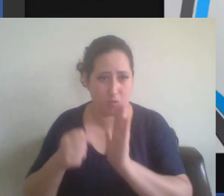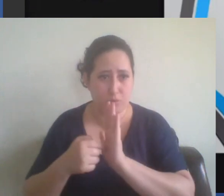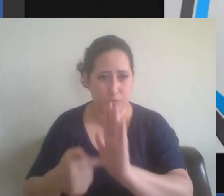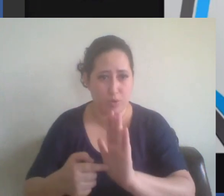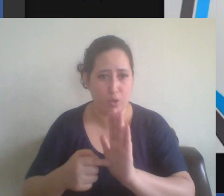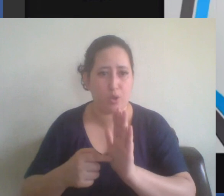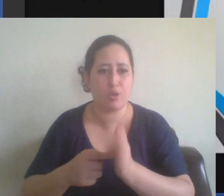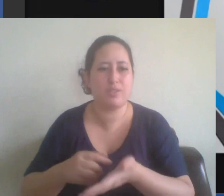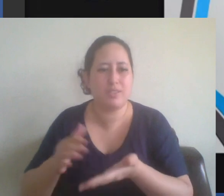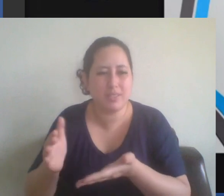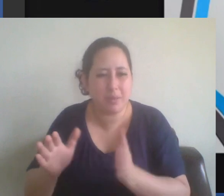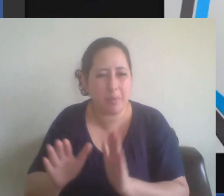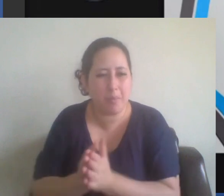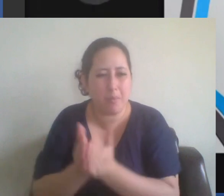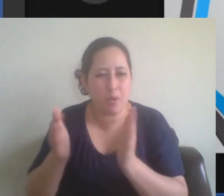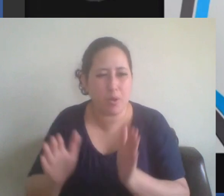exemplo,